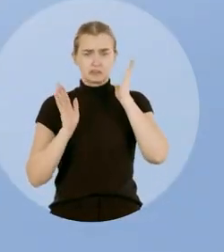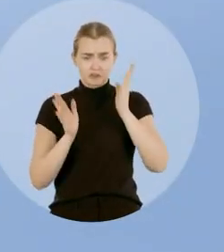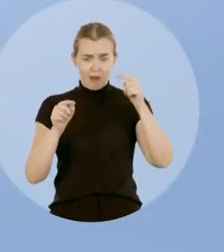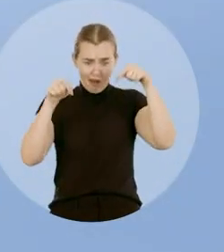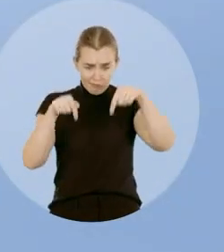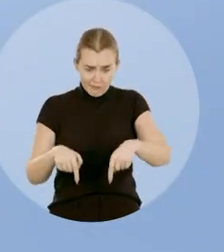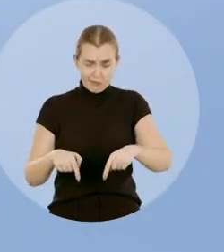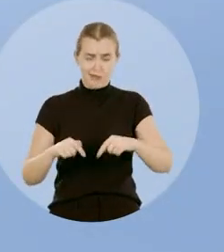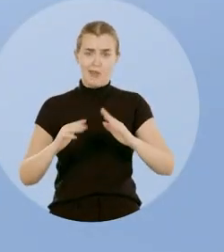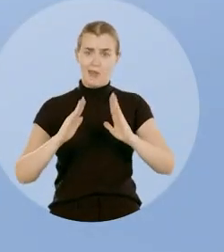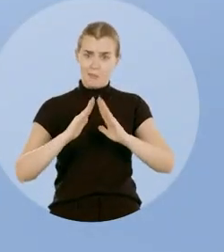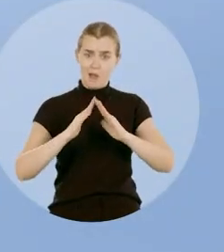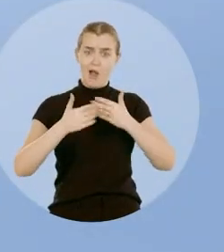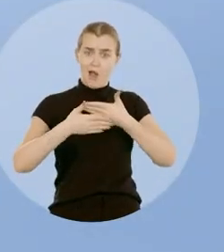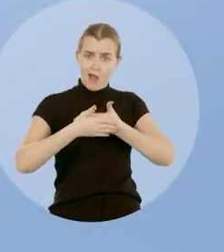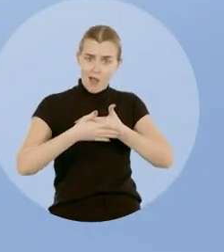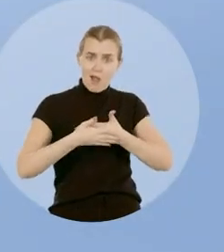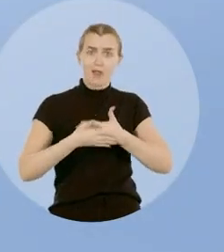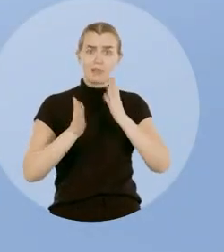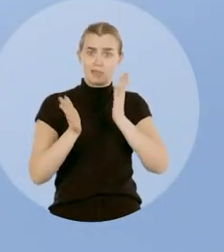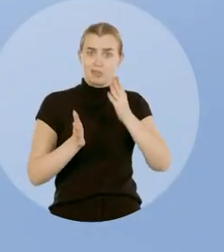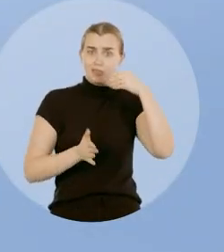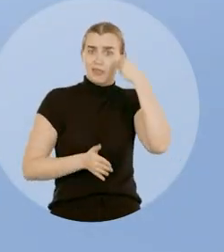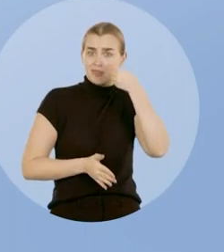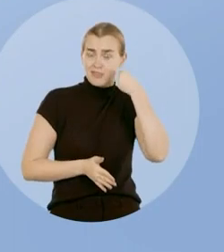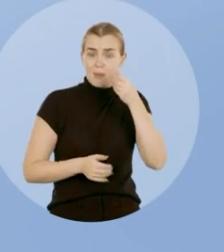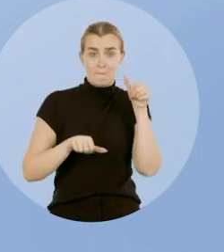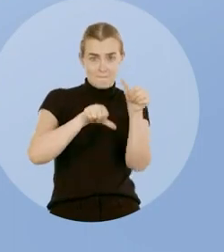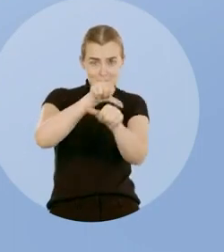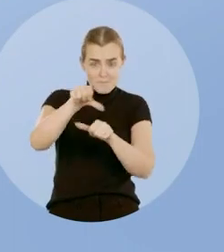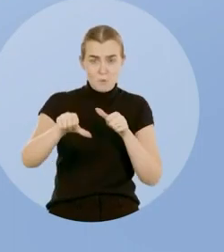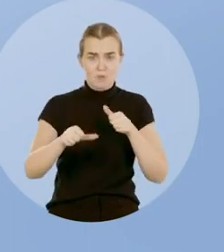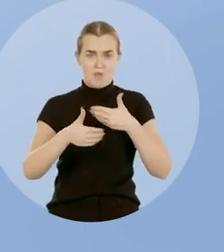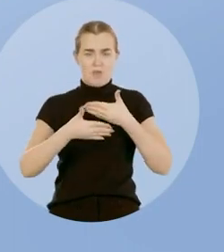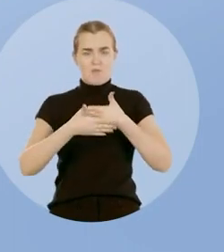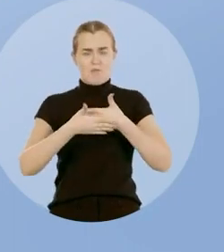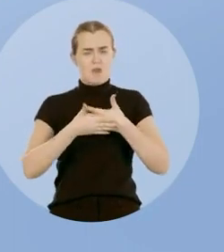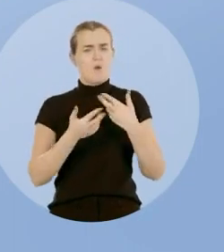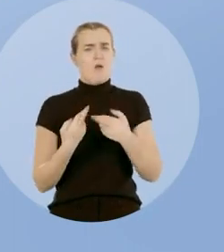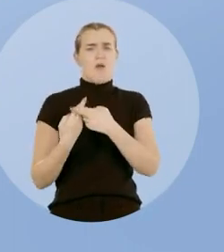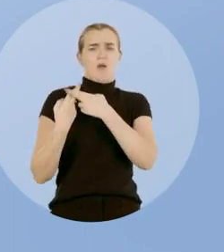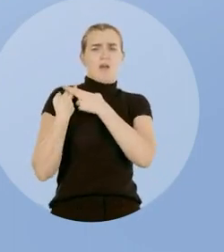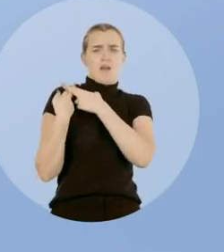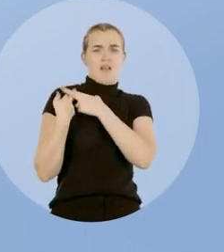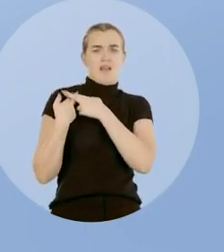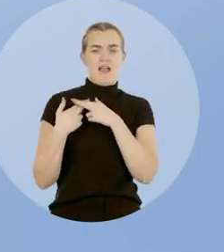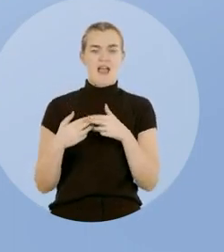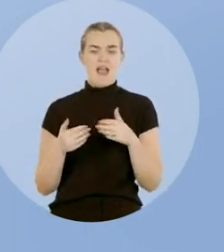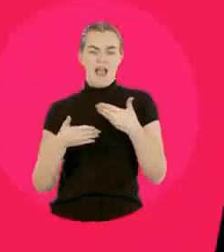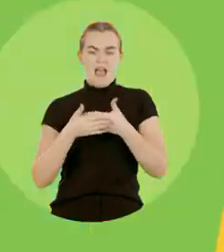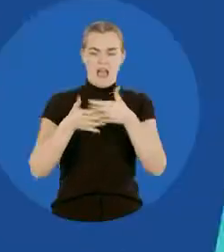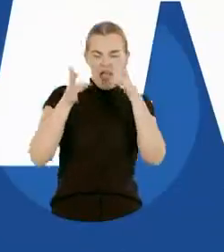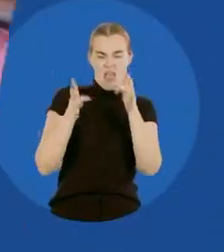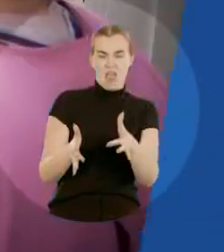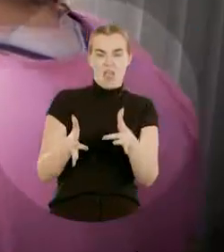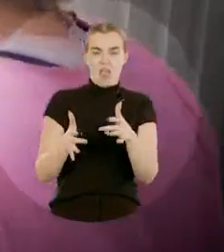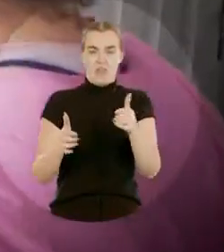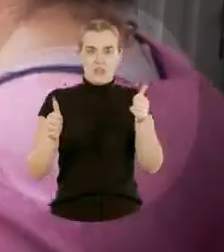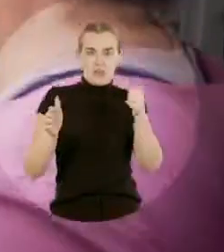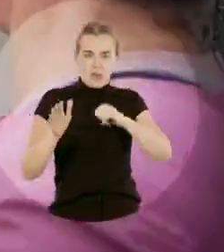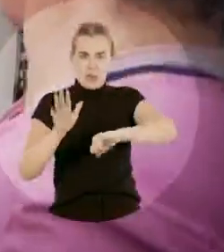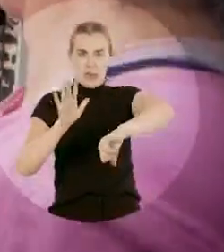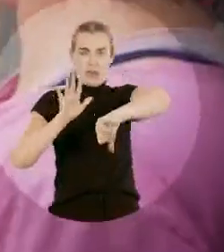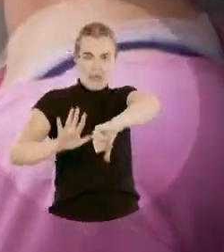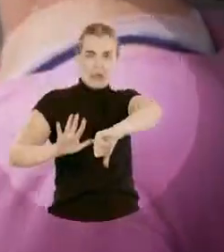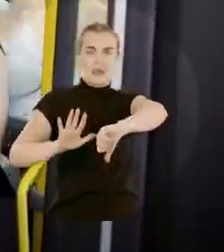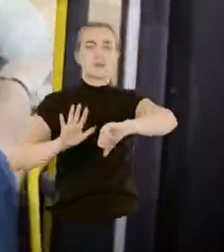mora aqui e tem experiência para mudar Ribeirão com responsabilidade, sem jogar a nossa cidade numa crise política. O